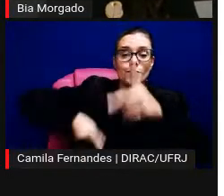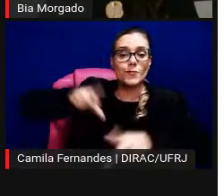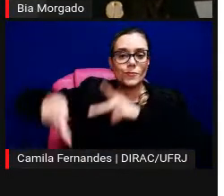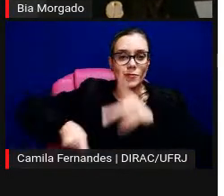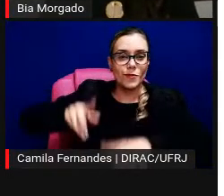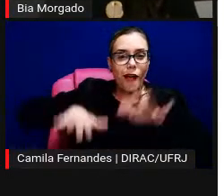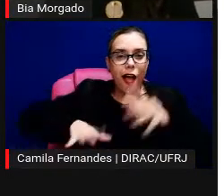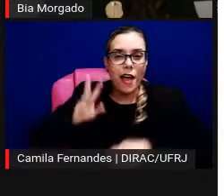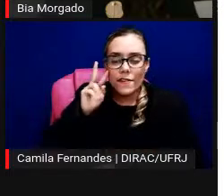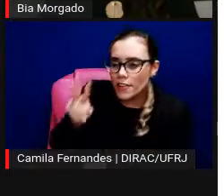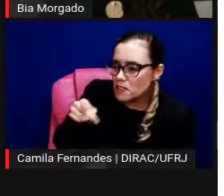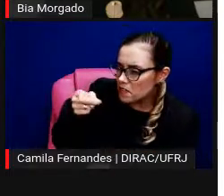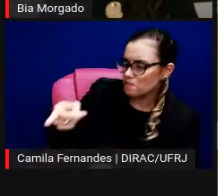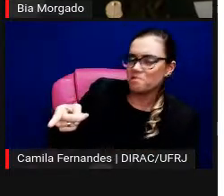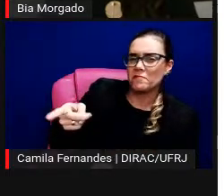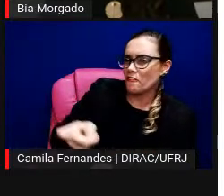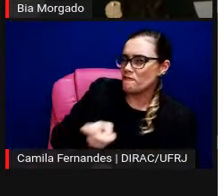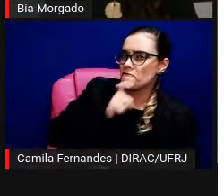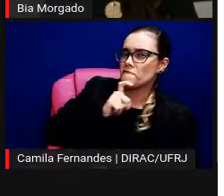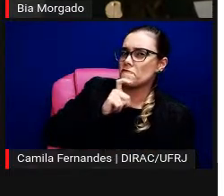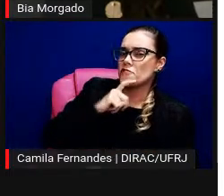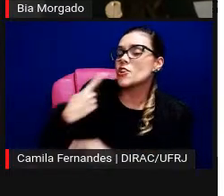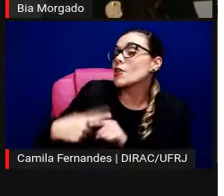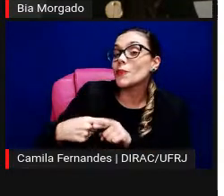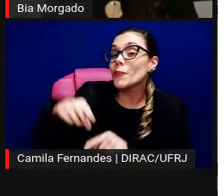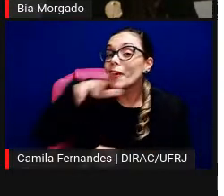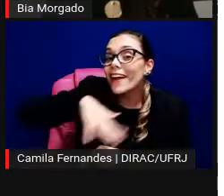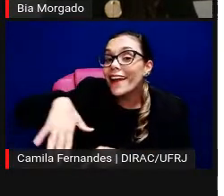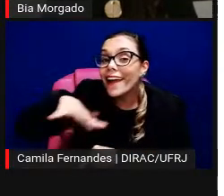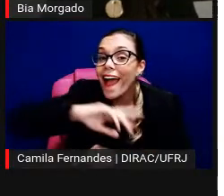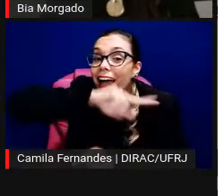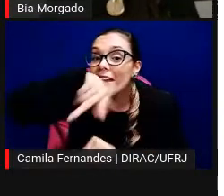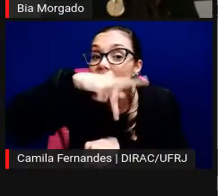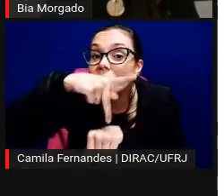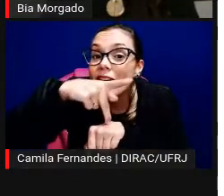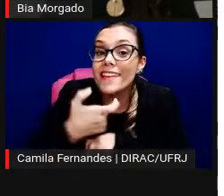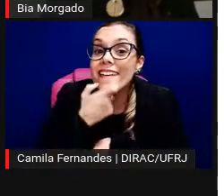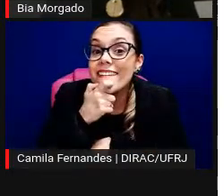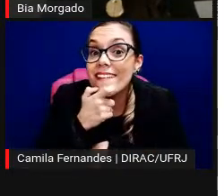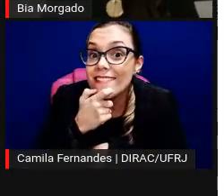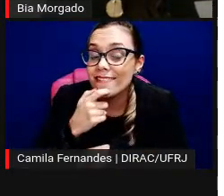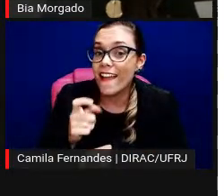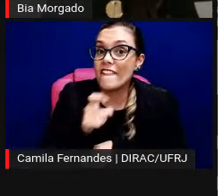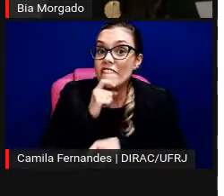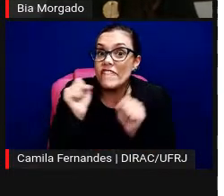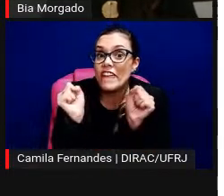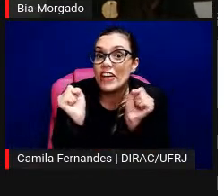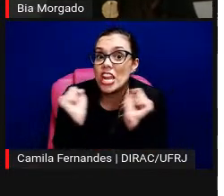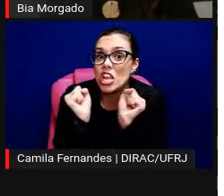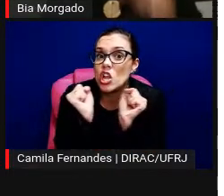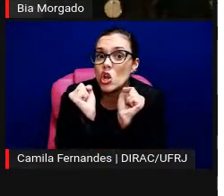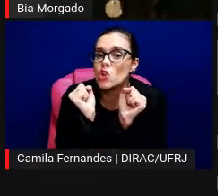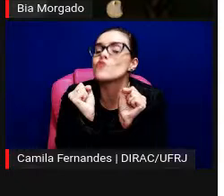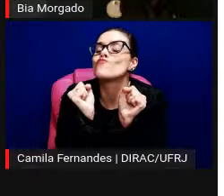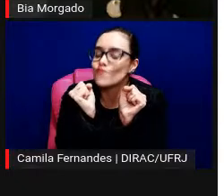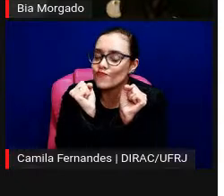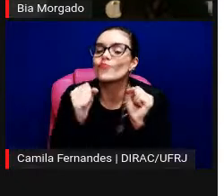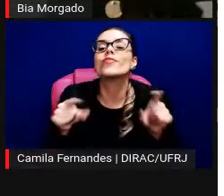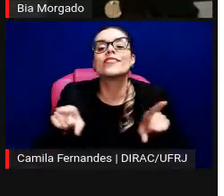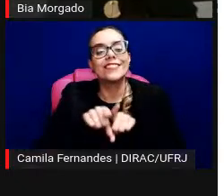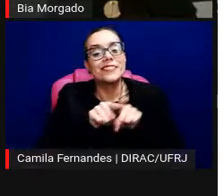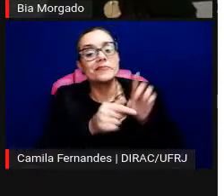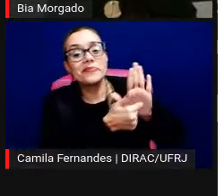muito frio, o público da Inglaterra, no inverno. Outra característica dessa exposição que eu queria